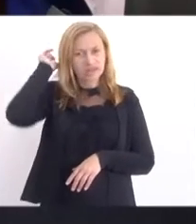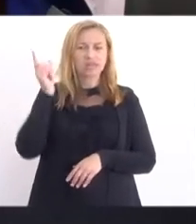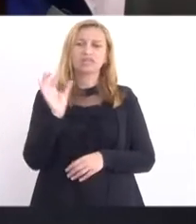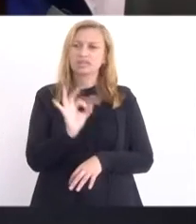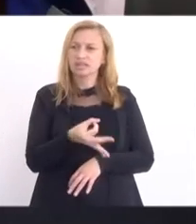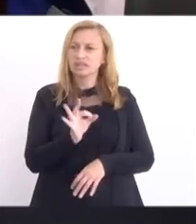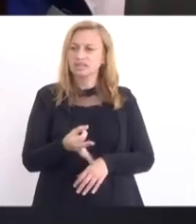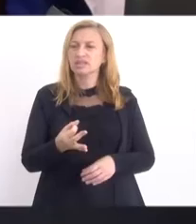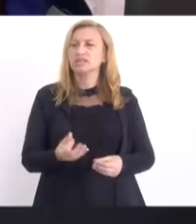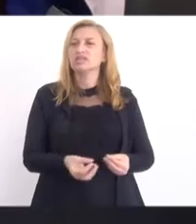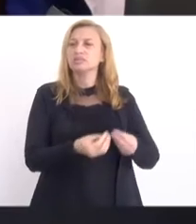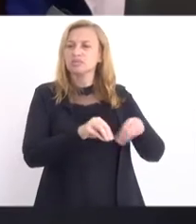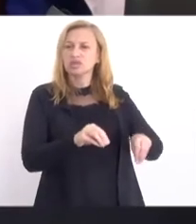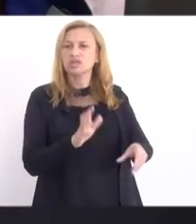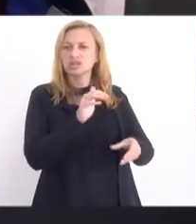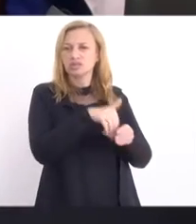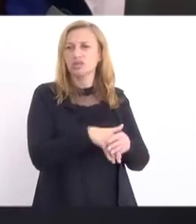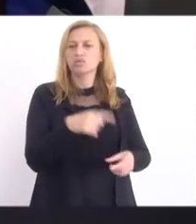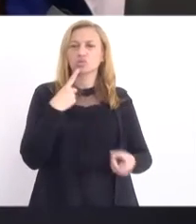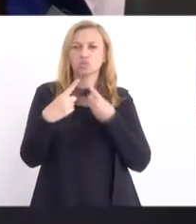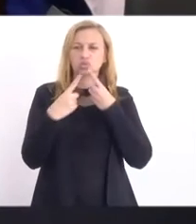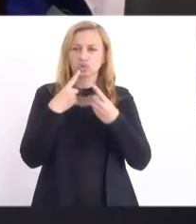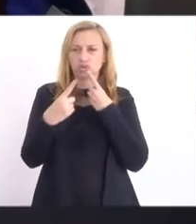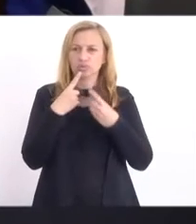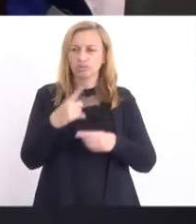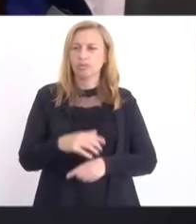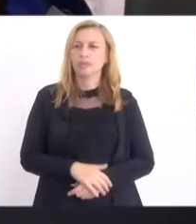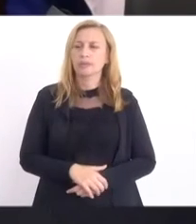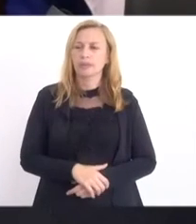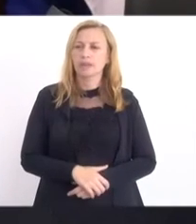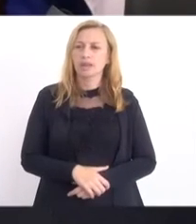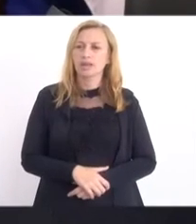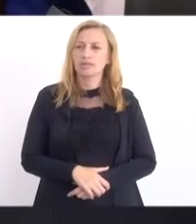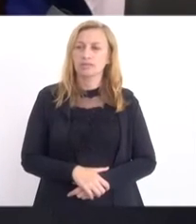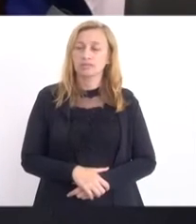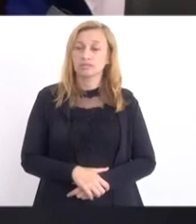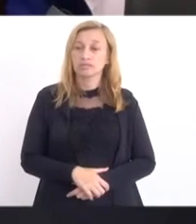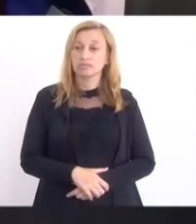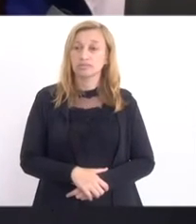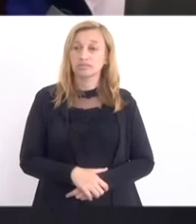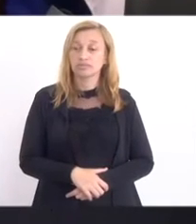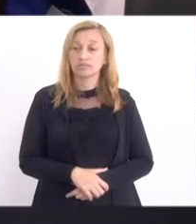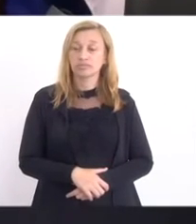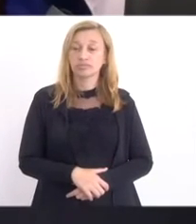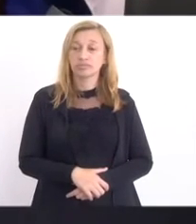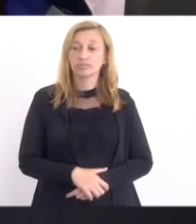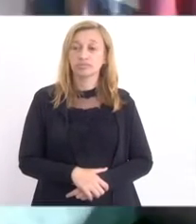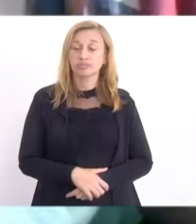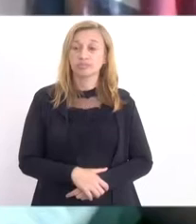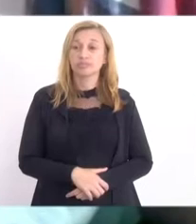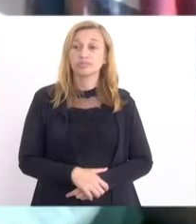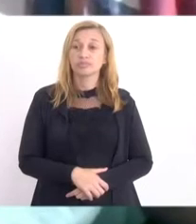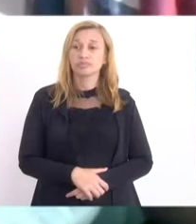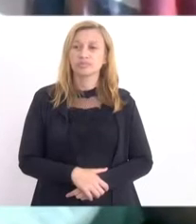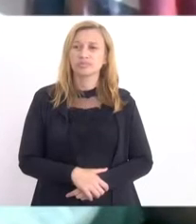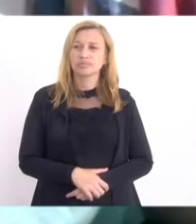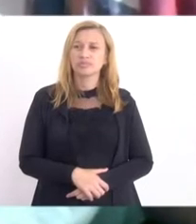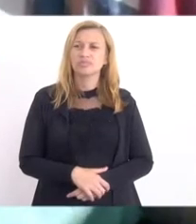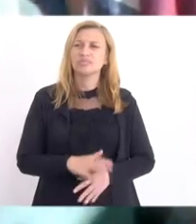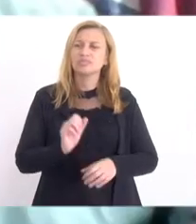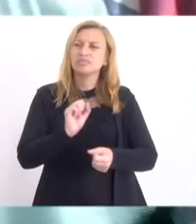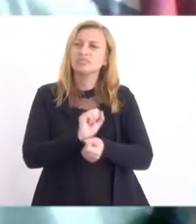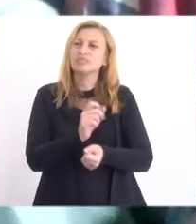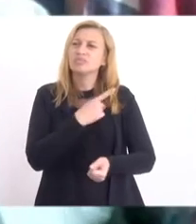Acompanho o voto pela prejudicabilidade. Em discussão... Pela... Não, ok. Em votação...